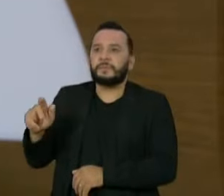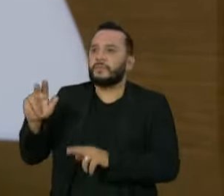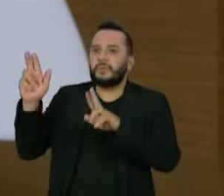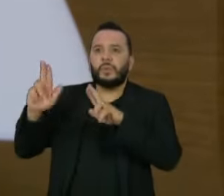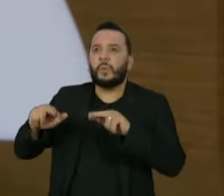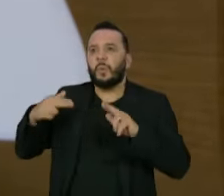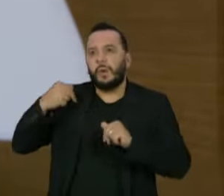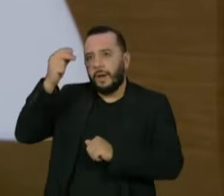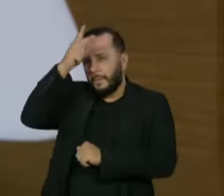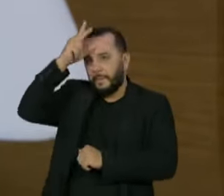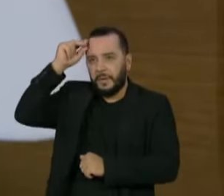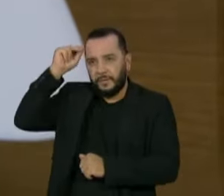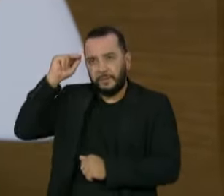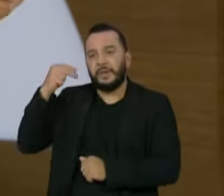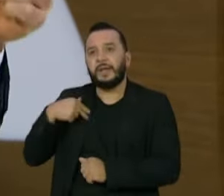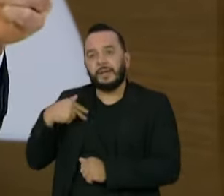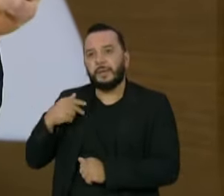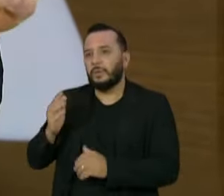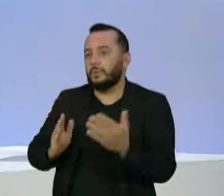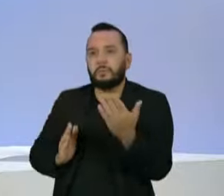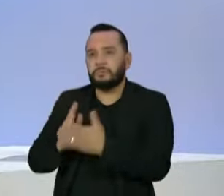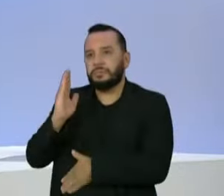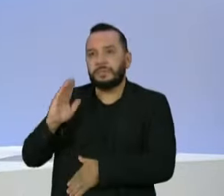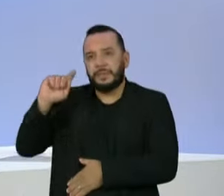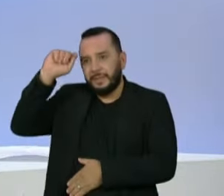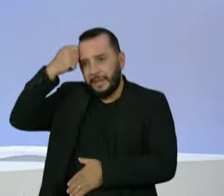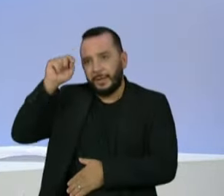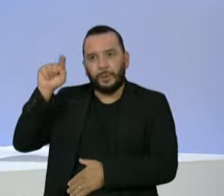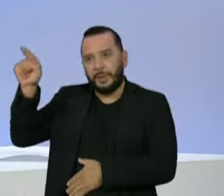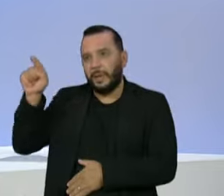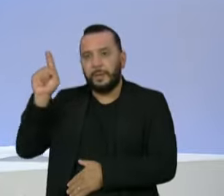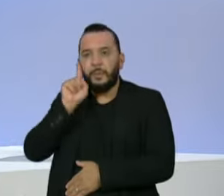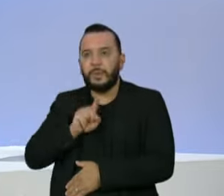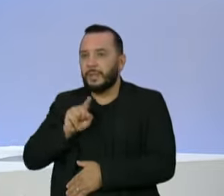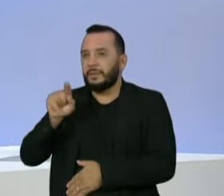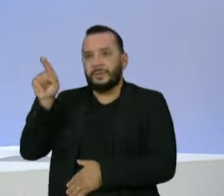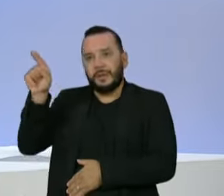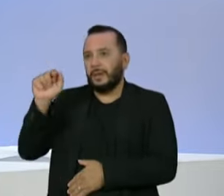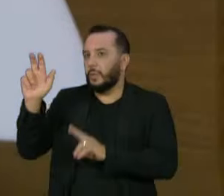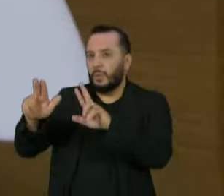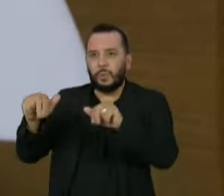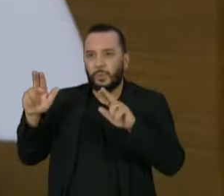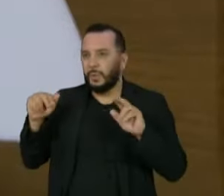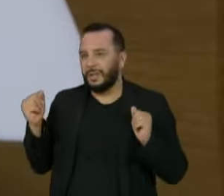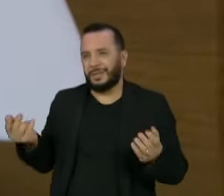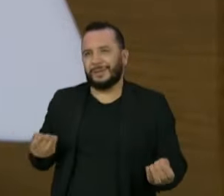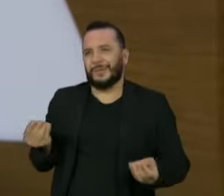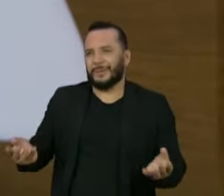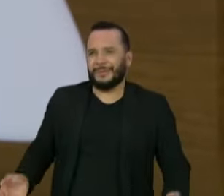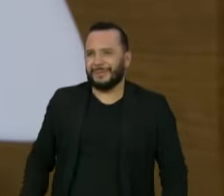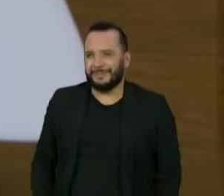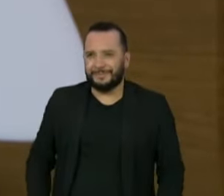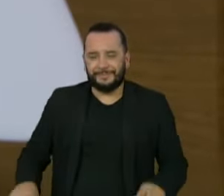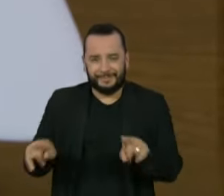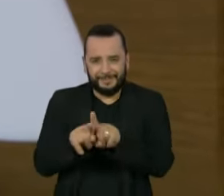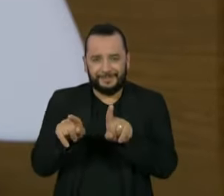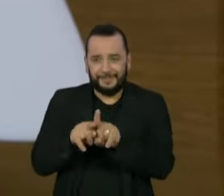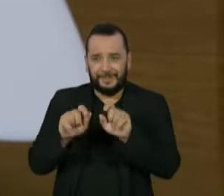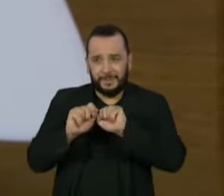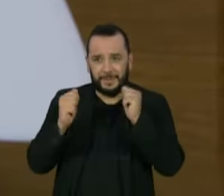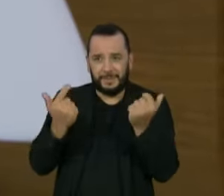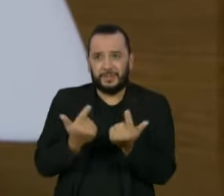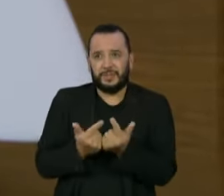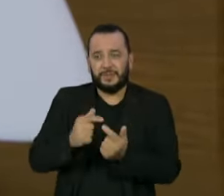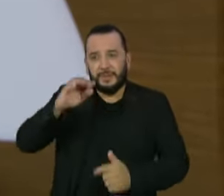prefeito foi eleito negro ou pardo. Isso tem que nos dar uma resposta. Eu estive na Assembleia Legislativa de Mato